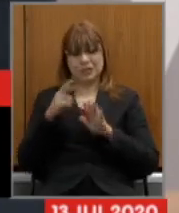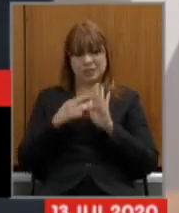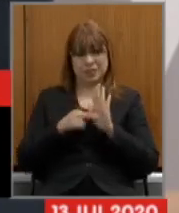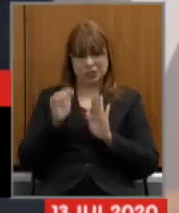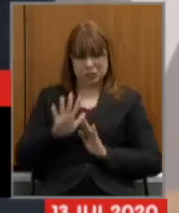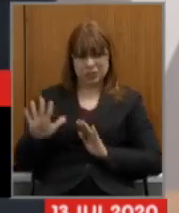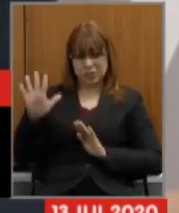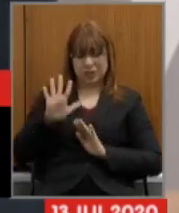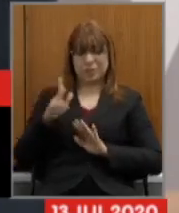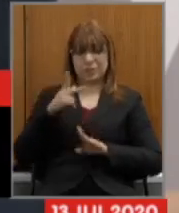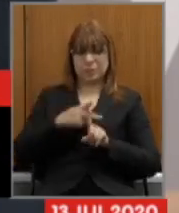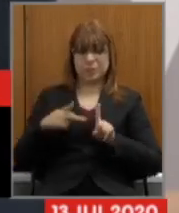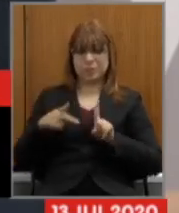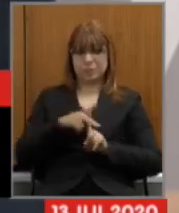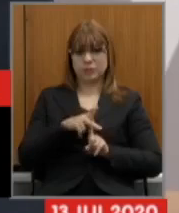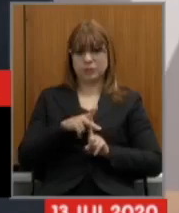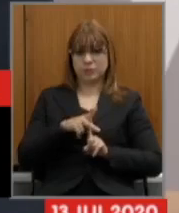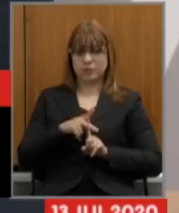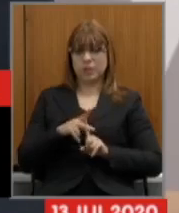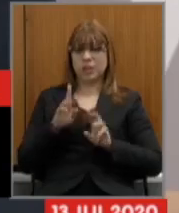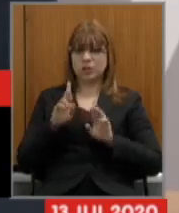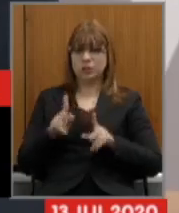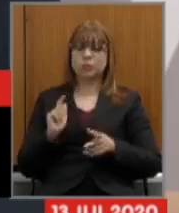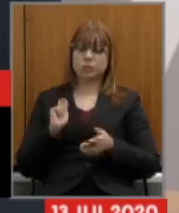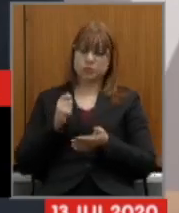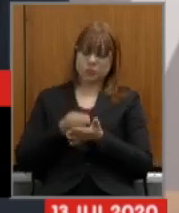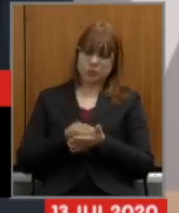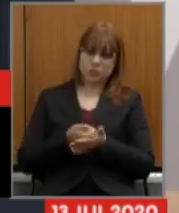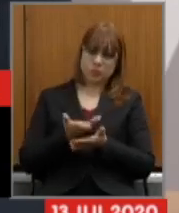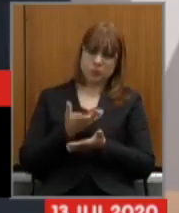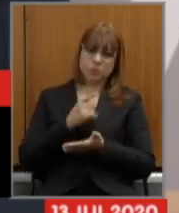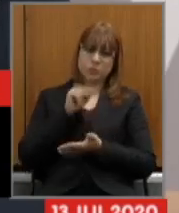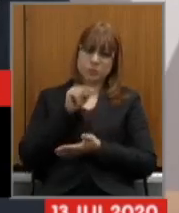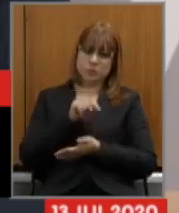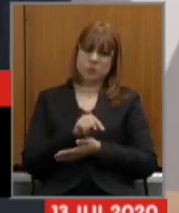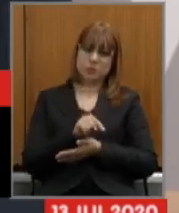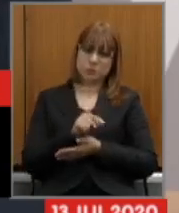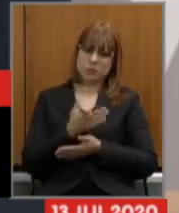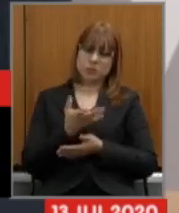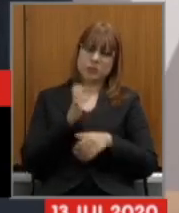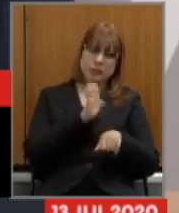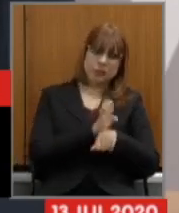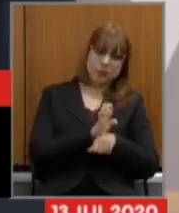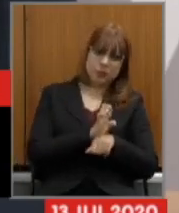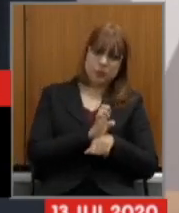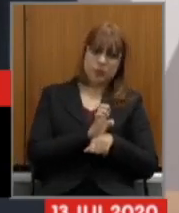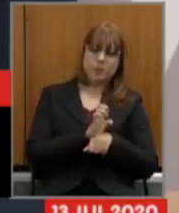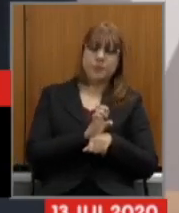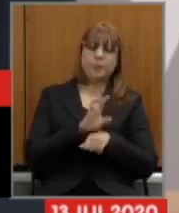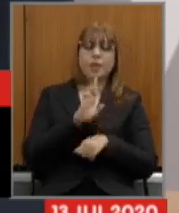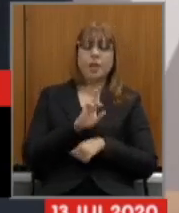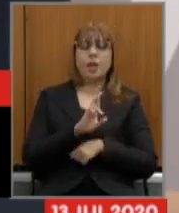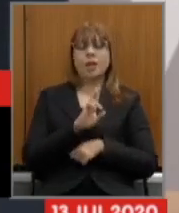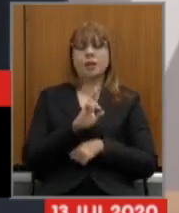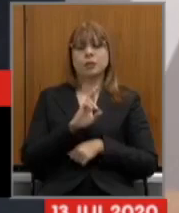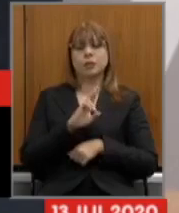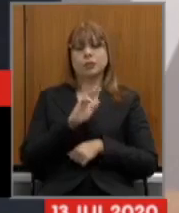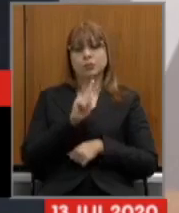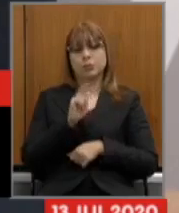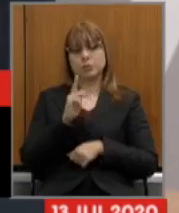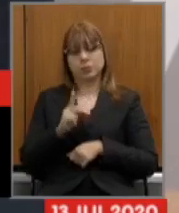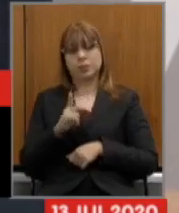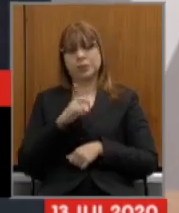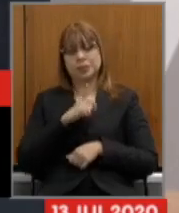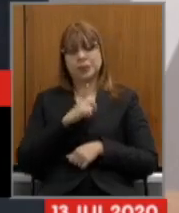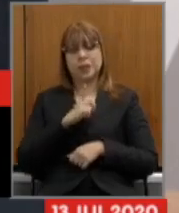as fontes de custeio são diferentes das fontes de custeio da Previdência Estadual no RGP existe um grande número de